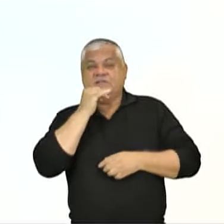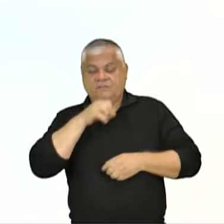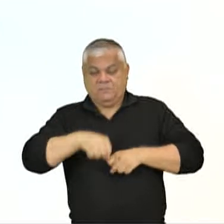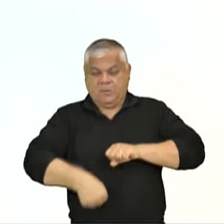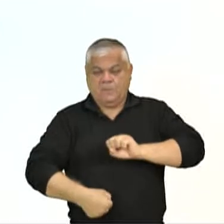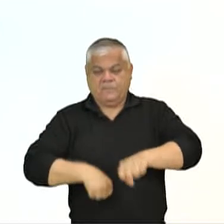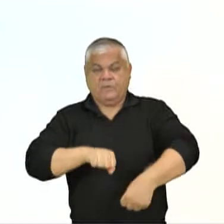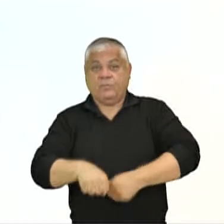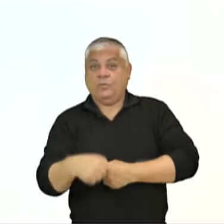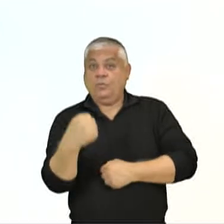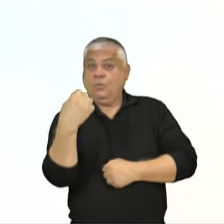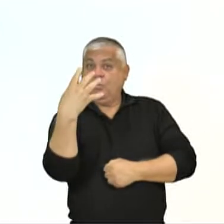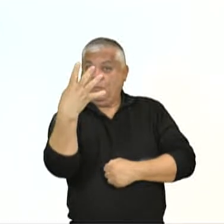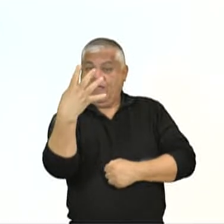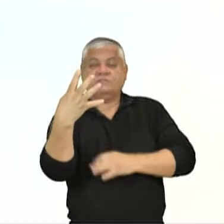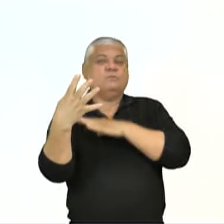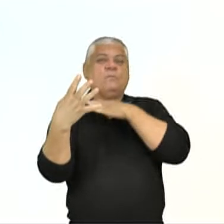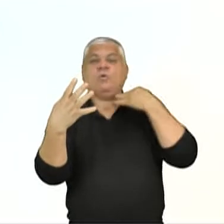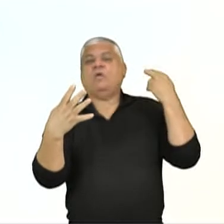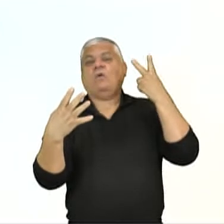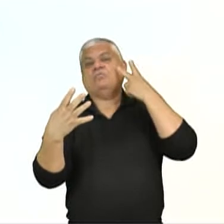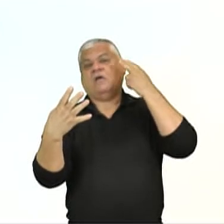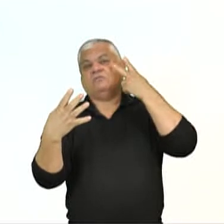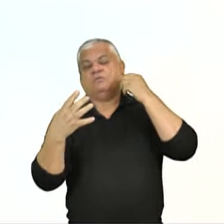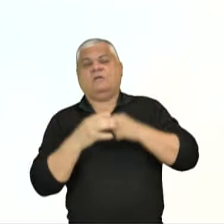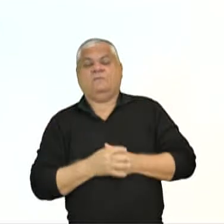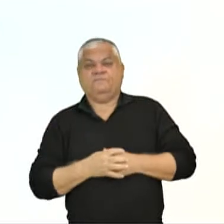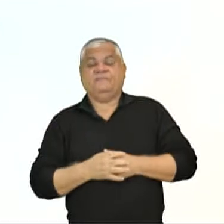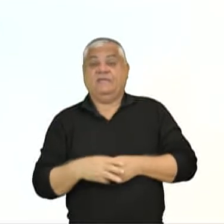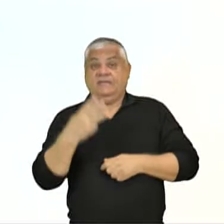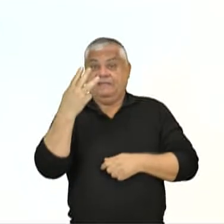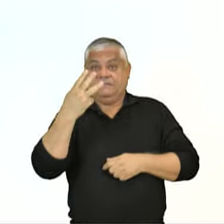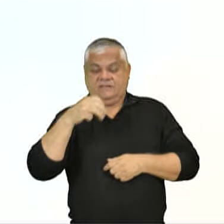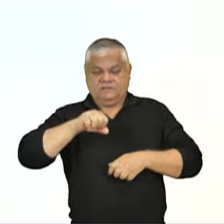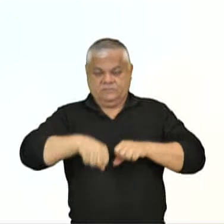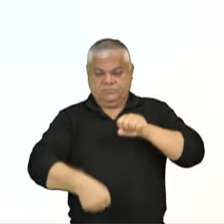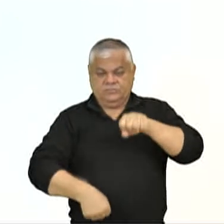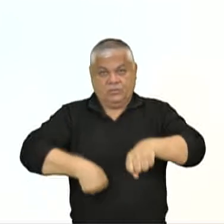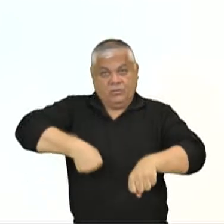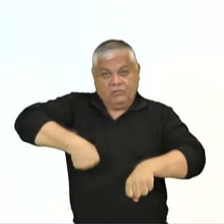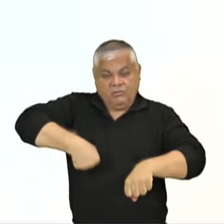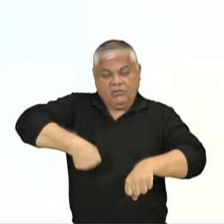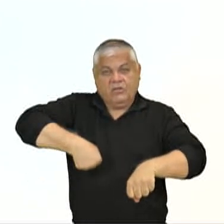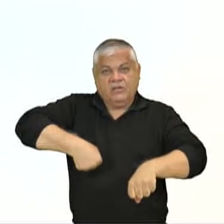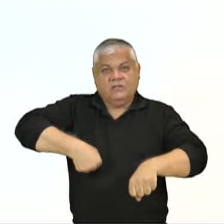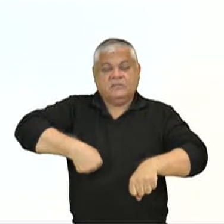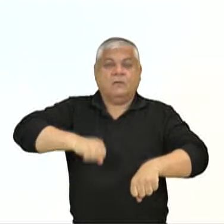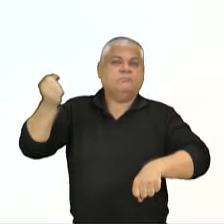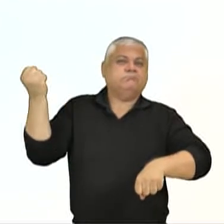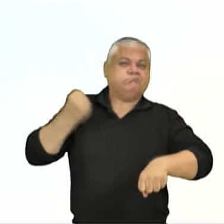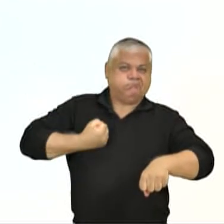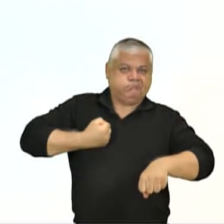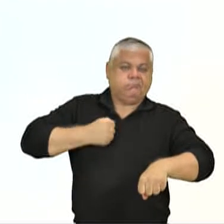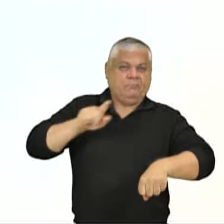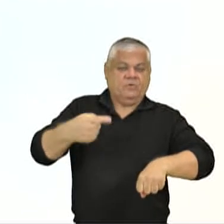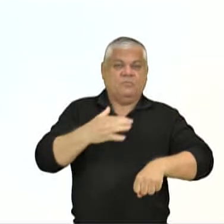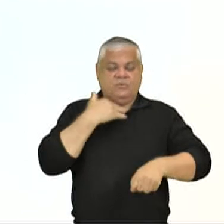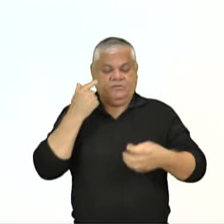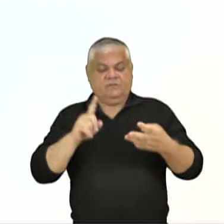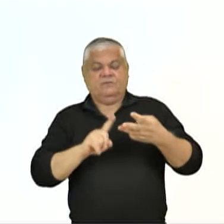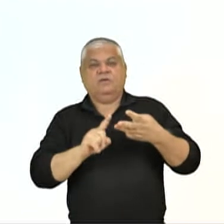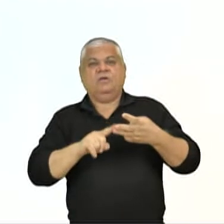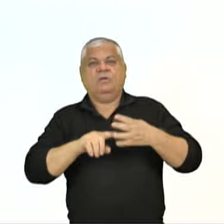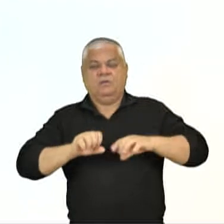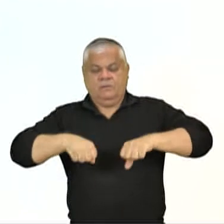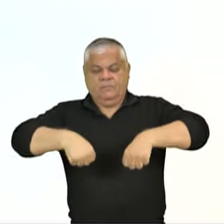Quatro patas, a pessoa teve morte natural, quatro patas no chão, três patas no chão, a pessoa teve ferimento que depois levou à morte e duas patas a